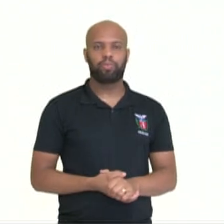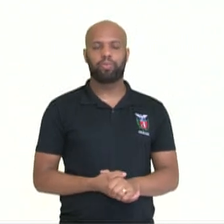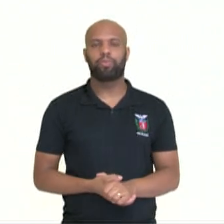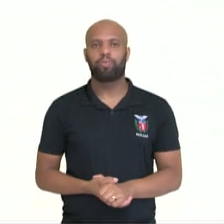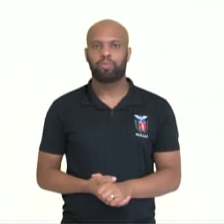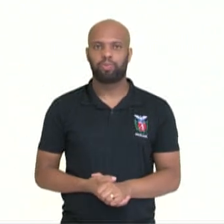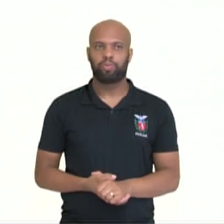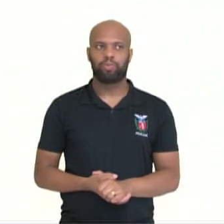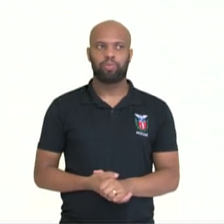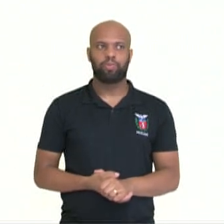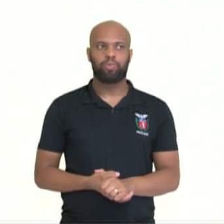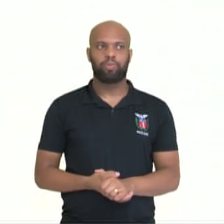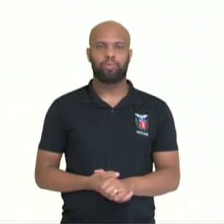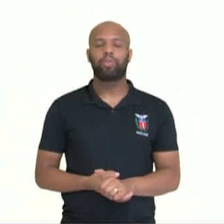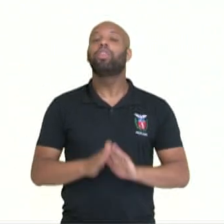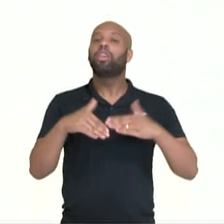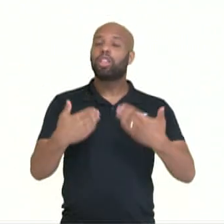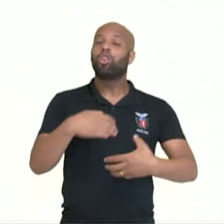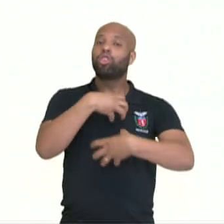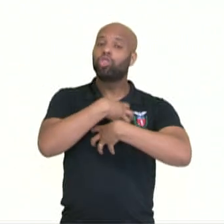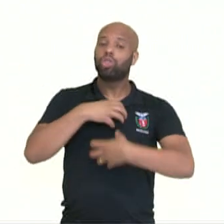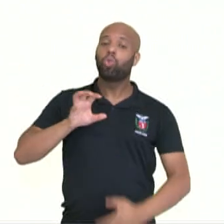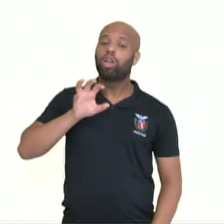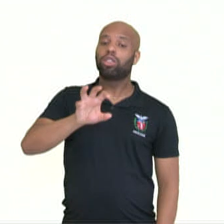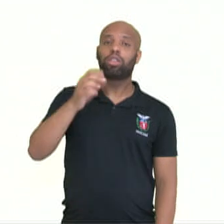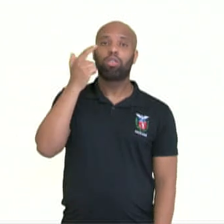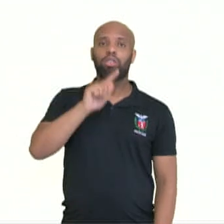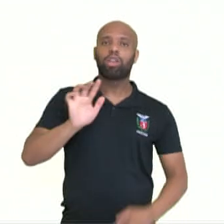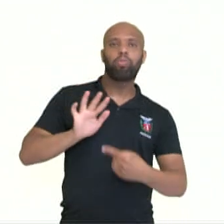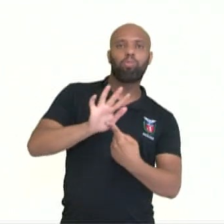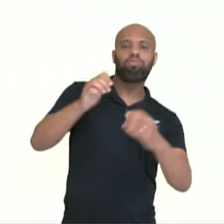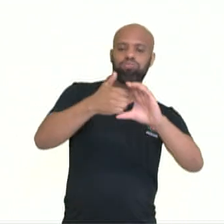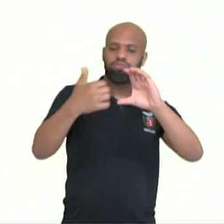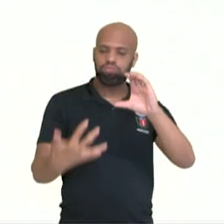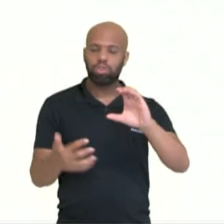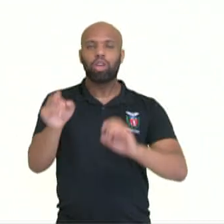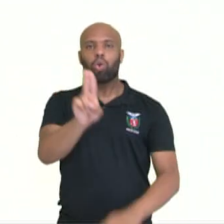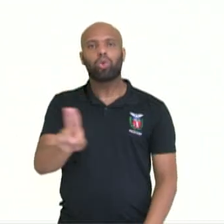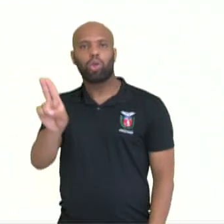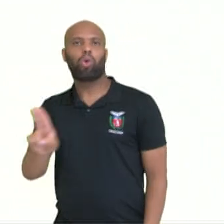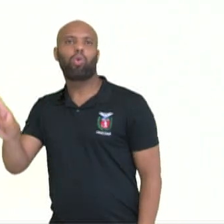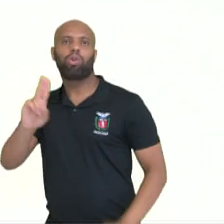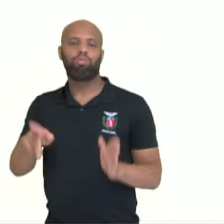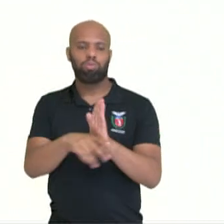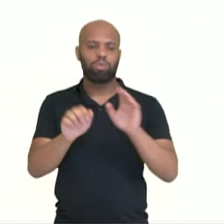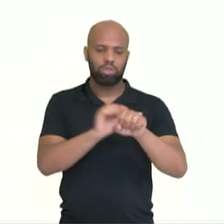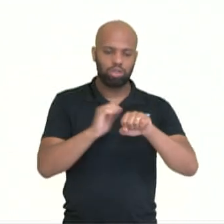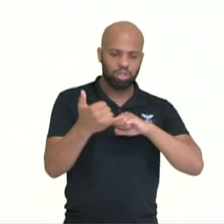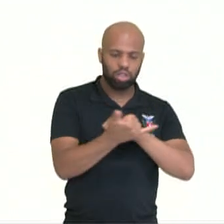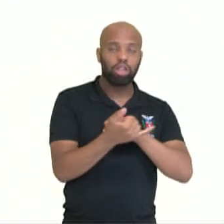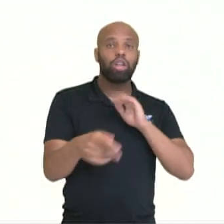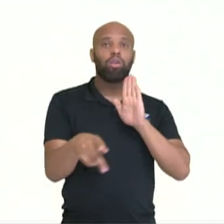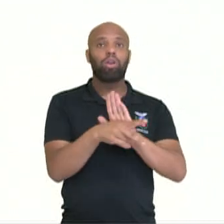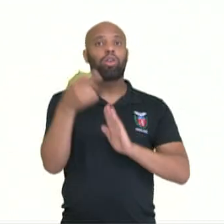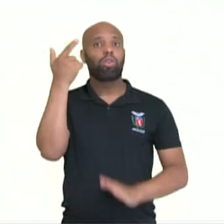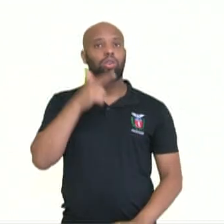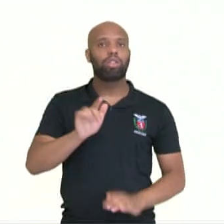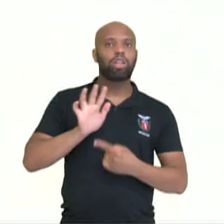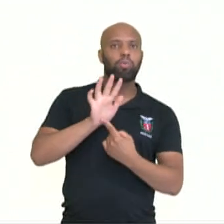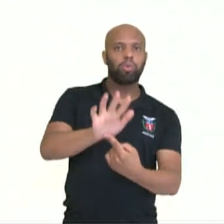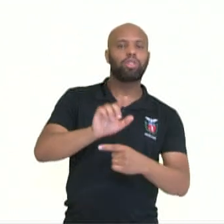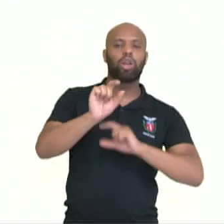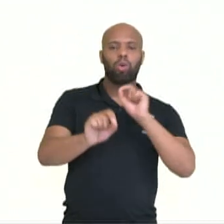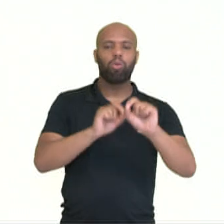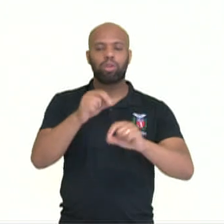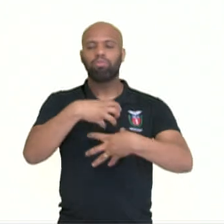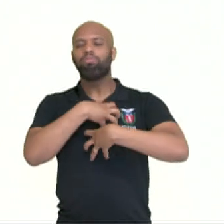perfumado. Dessa forma, caracterizamos, utilizamos o adjetivo aí para descrever uma